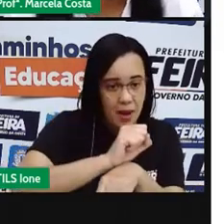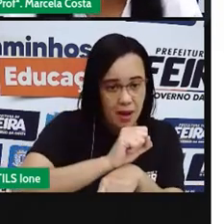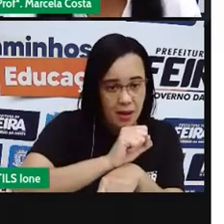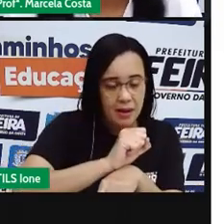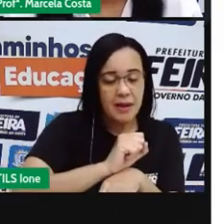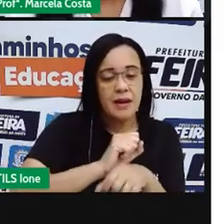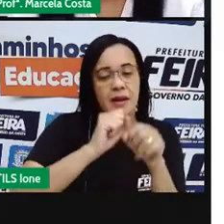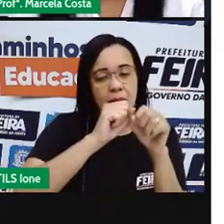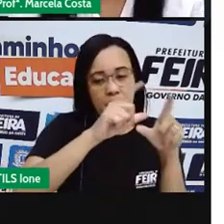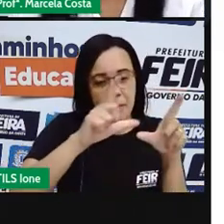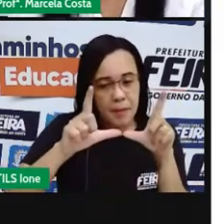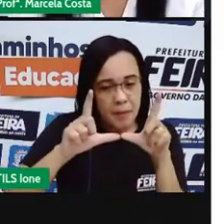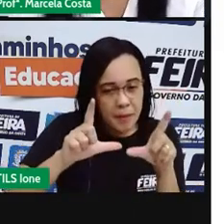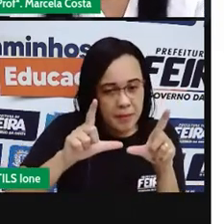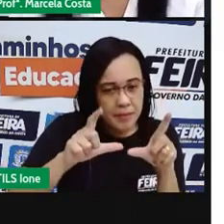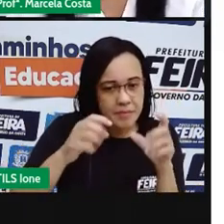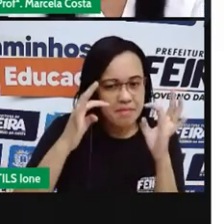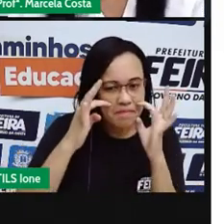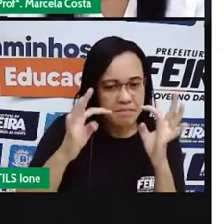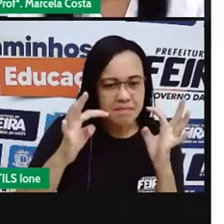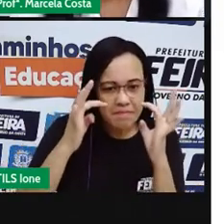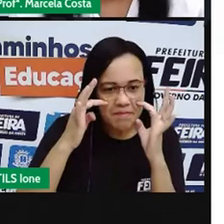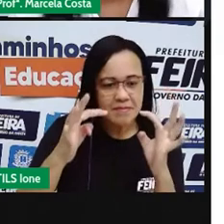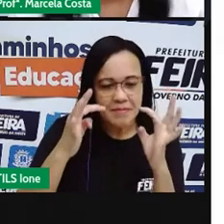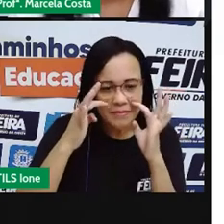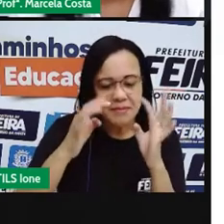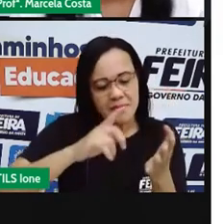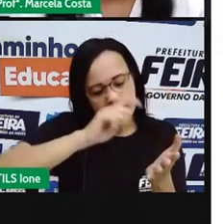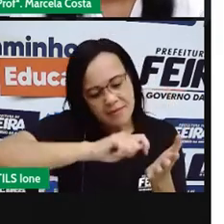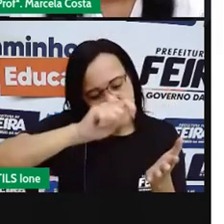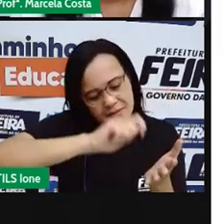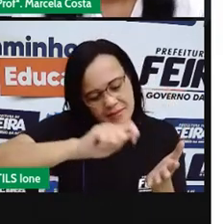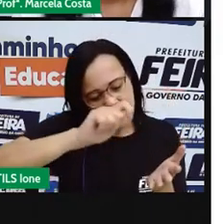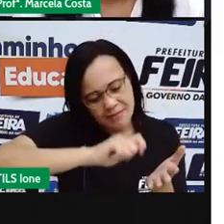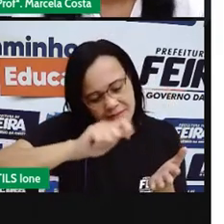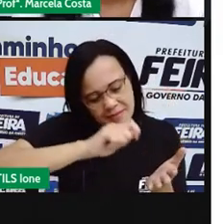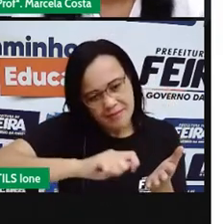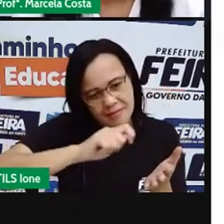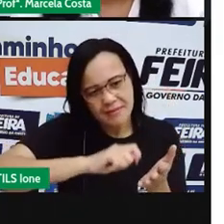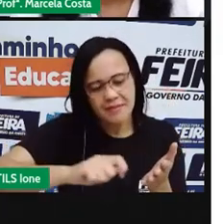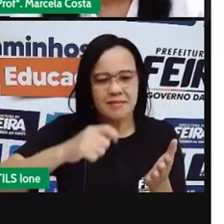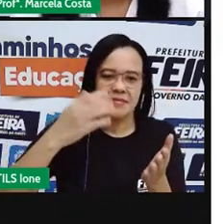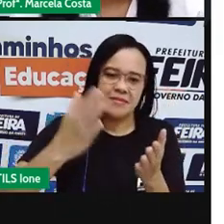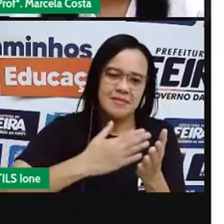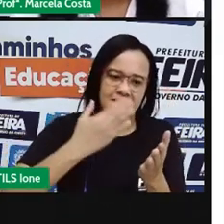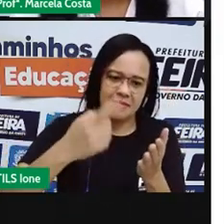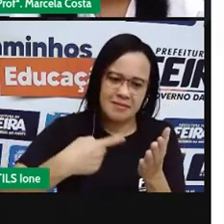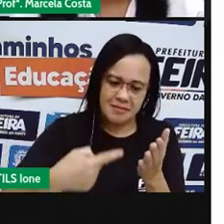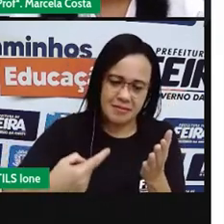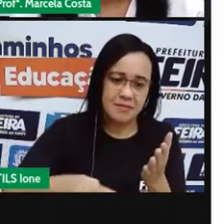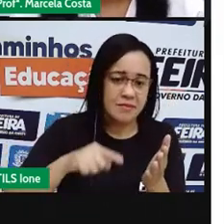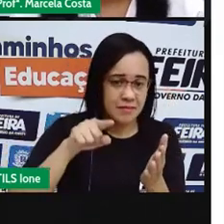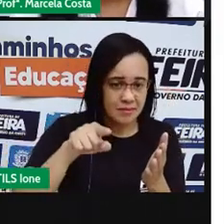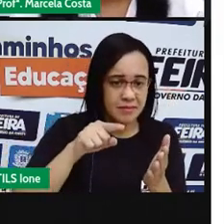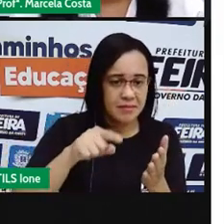nome do aula e escrevendo aí no seu ritmo. Certo?